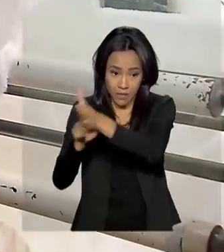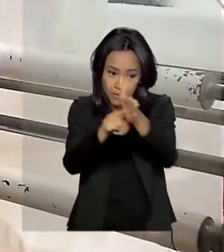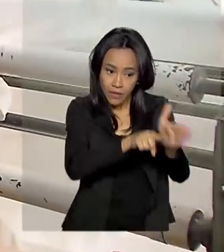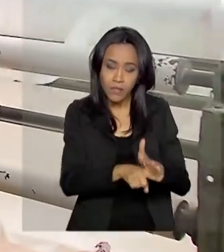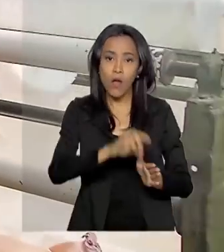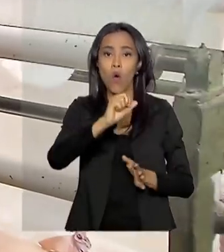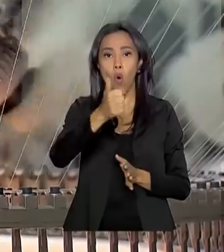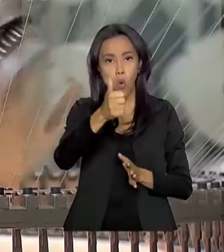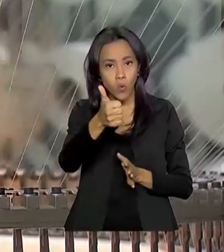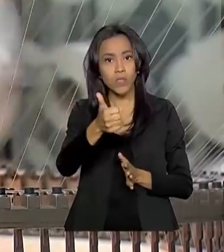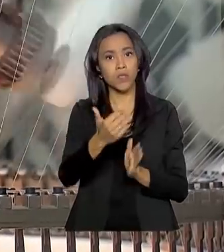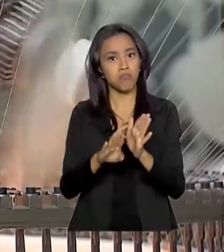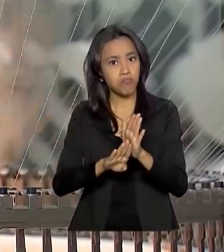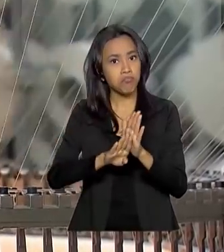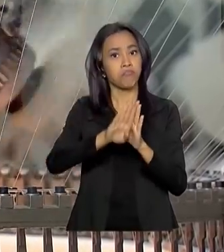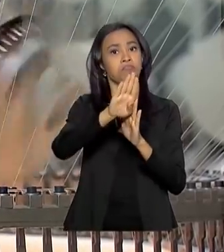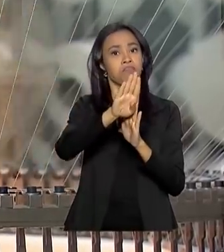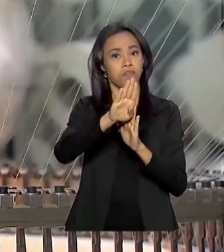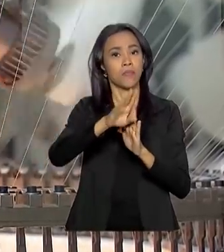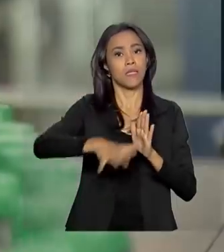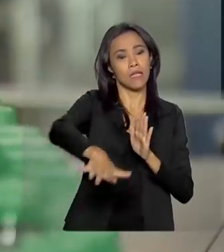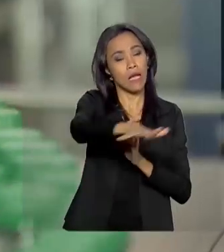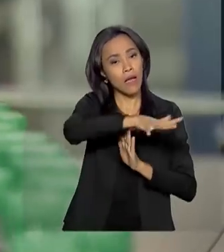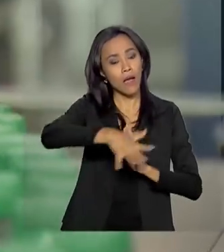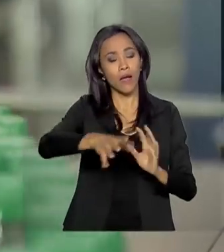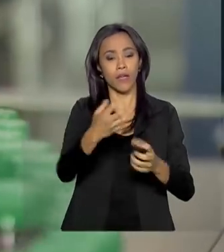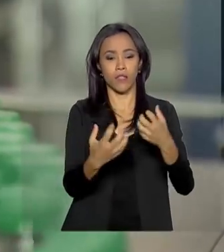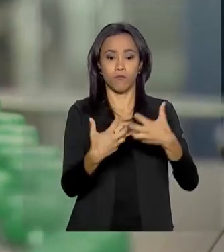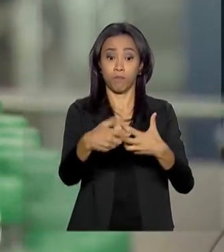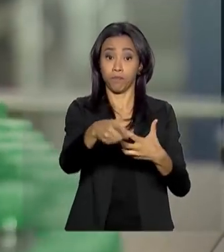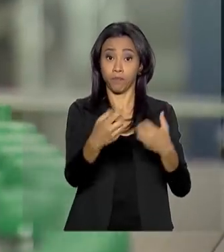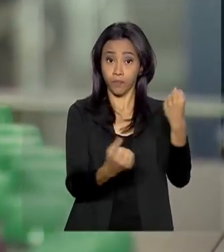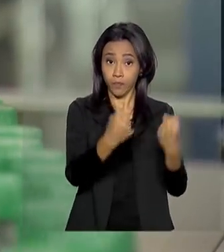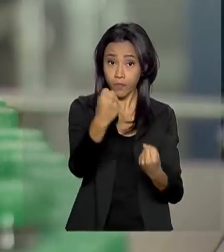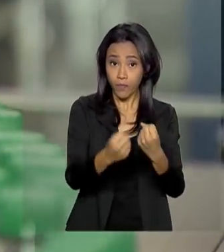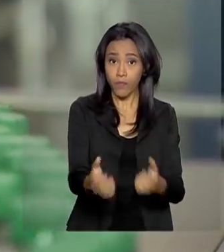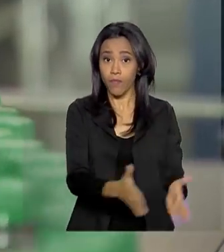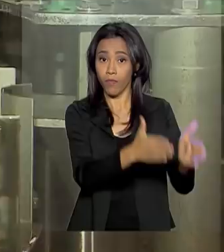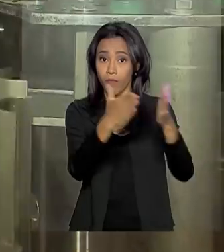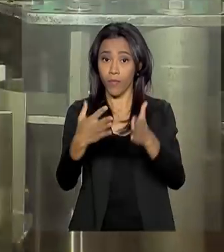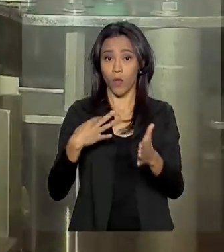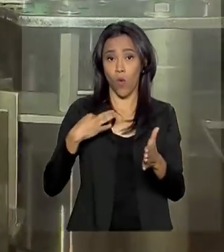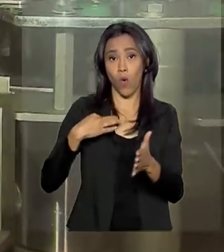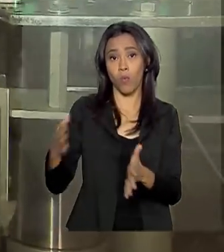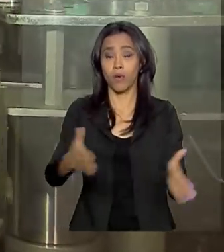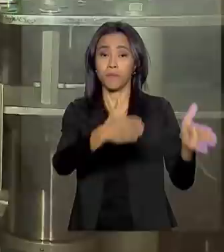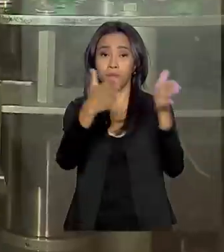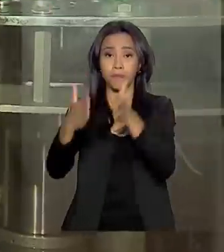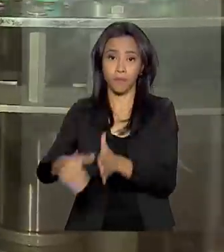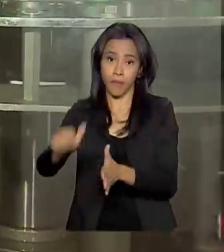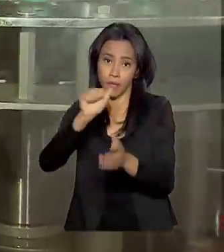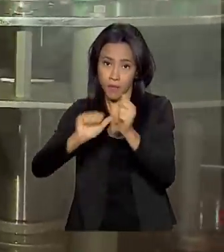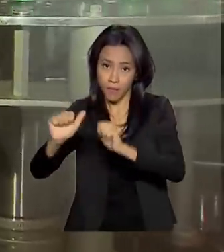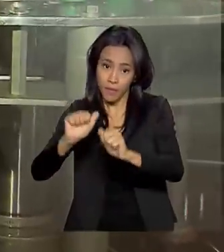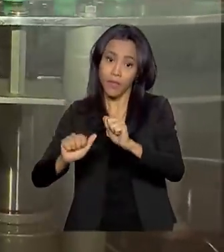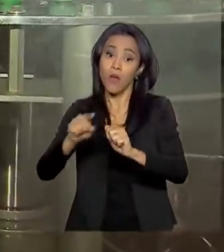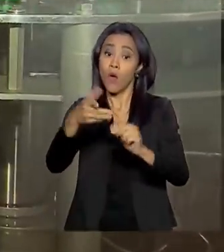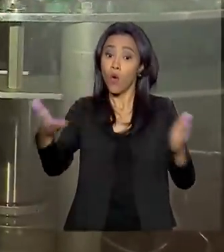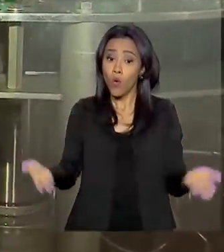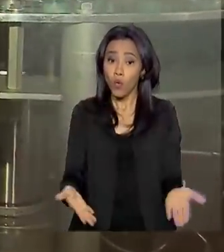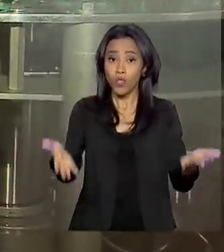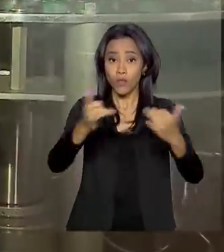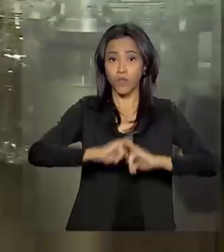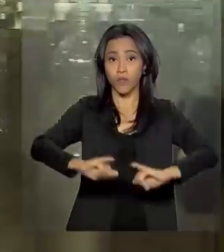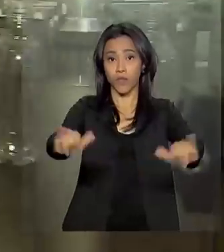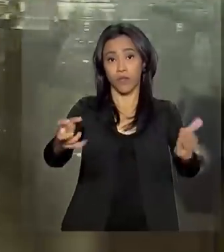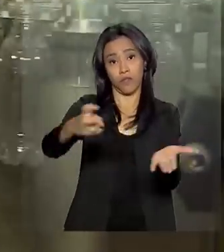apresentaram crescimento. Entre eles, a produção de veículos automotores, vestuário e bebidas. Os dados foram divulgados hoje